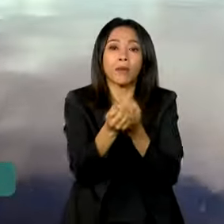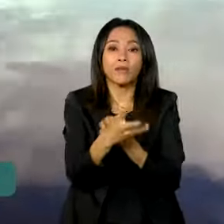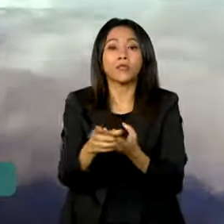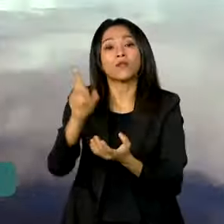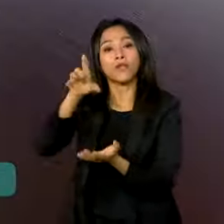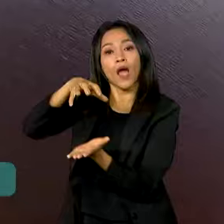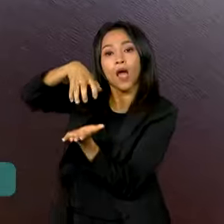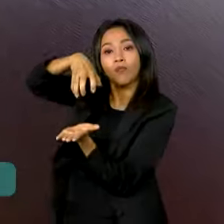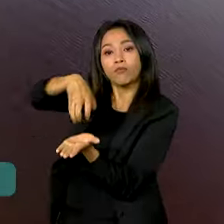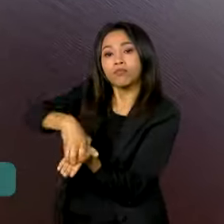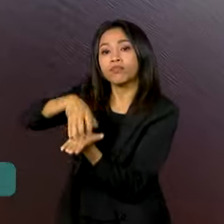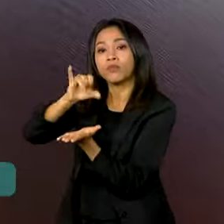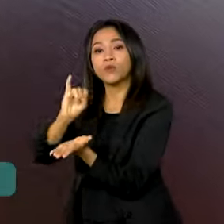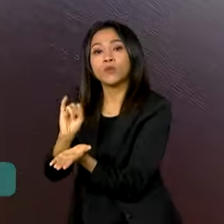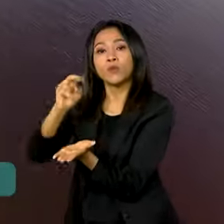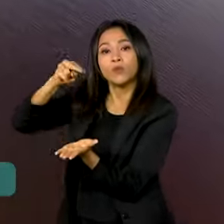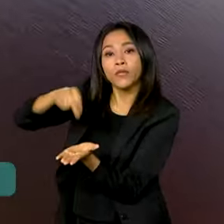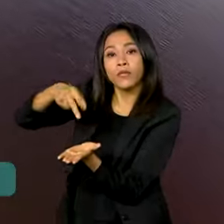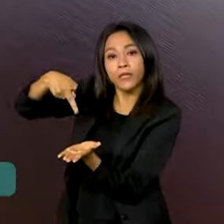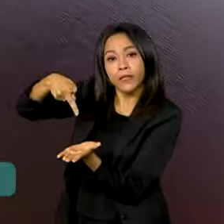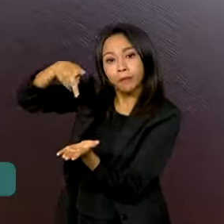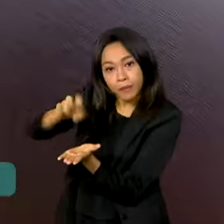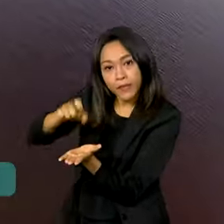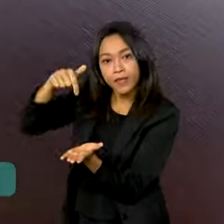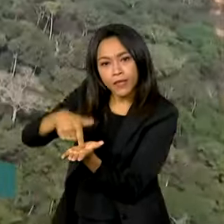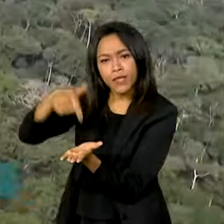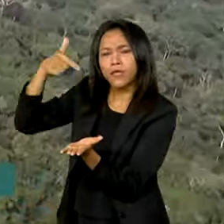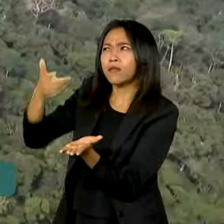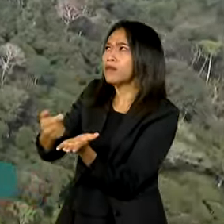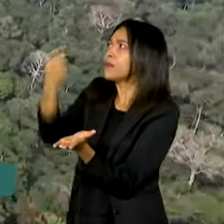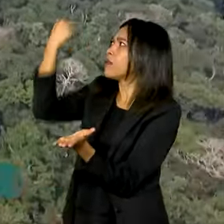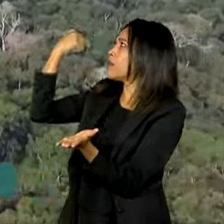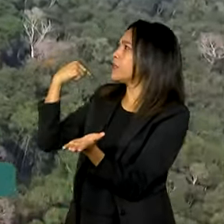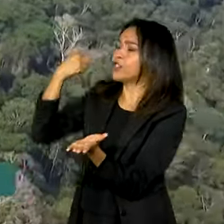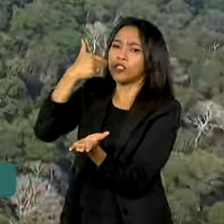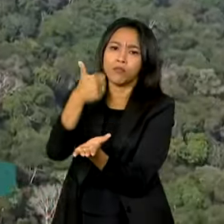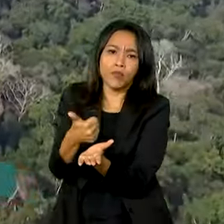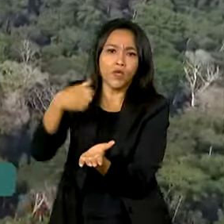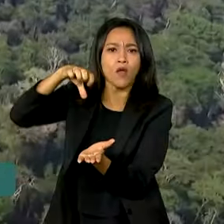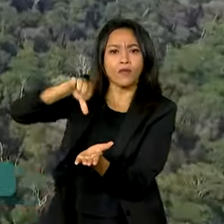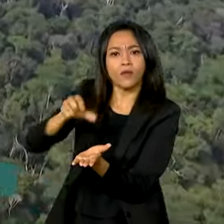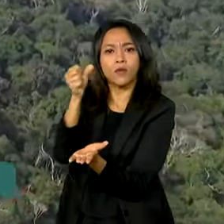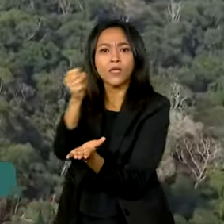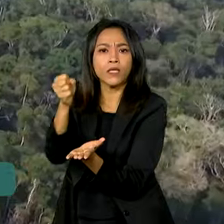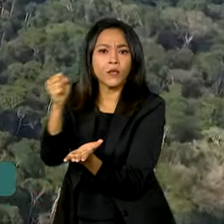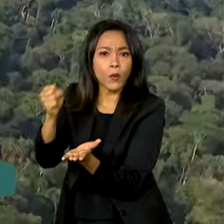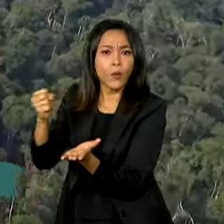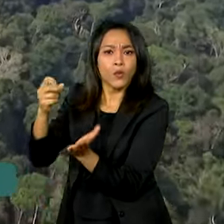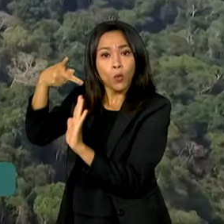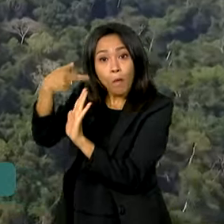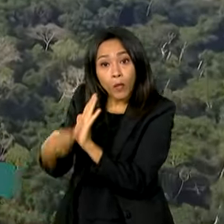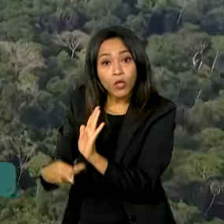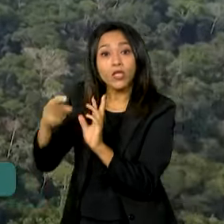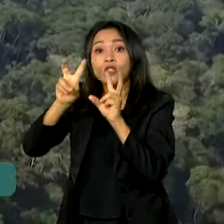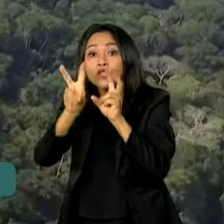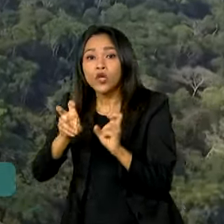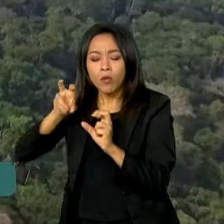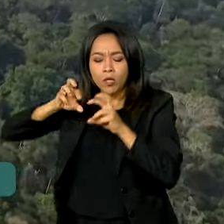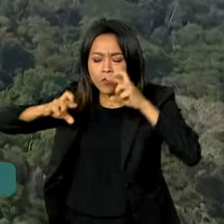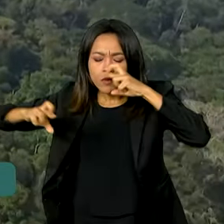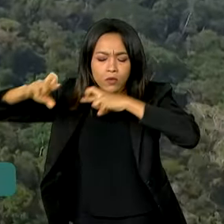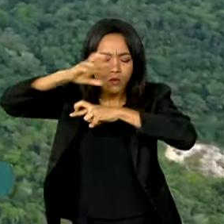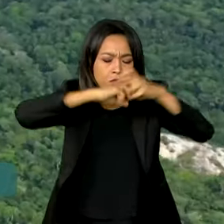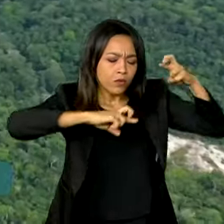Nacional de Pesquisa Espacial, que desenvolve desde 1988 o projeto de monitoramento do